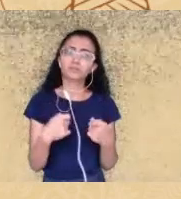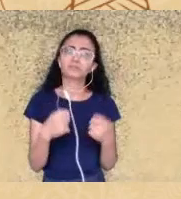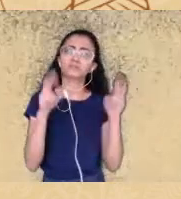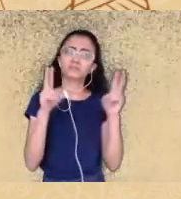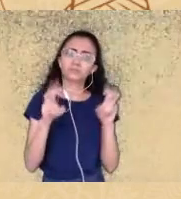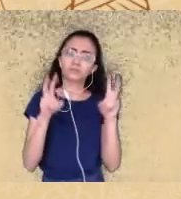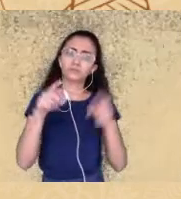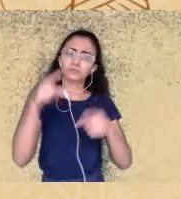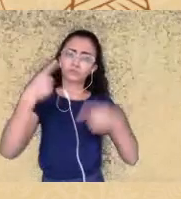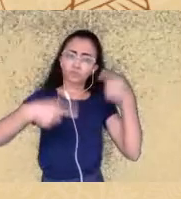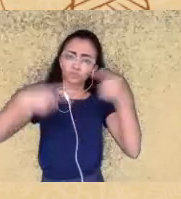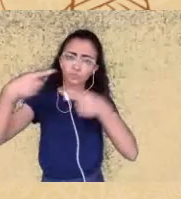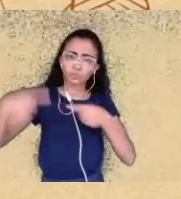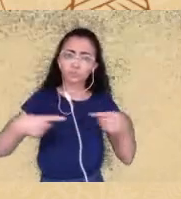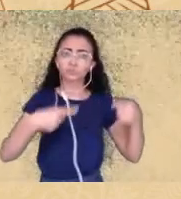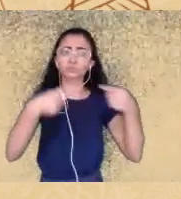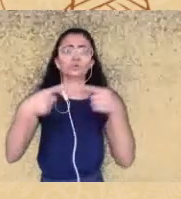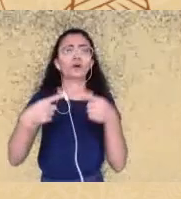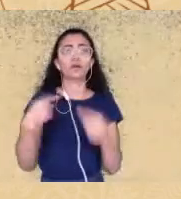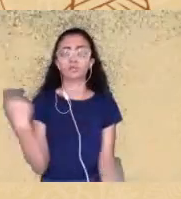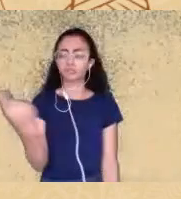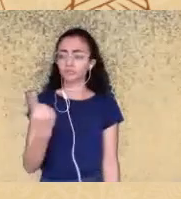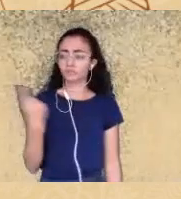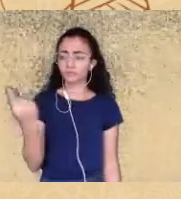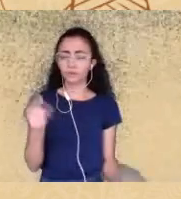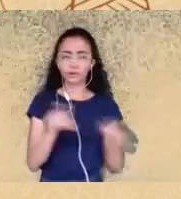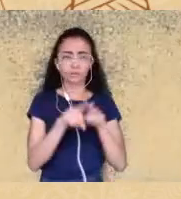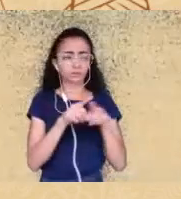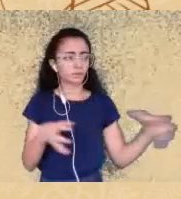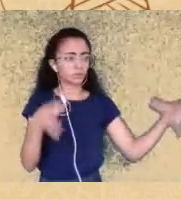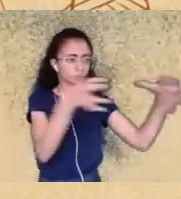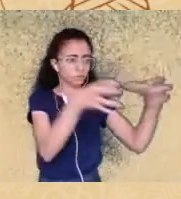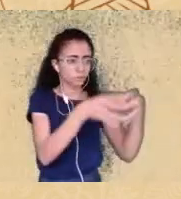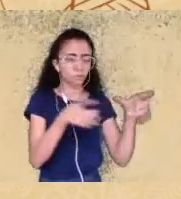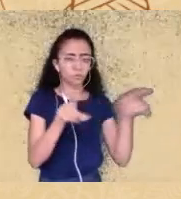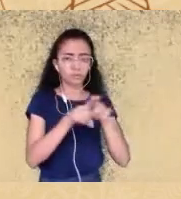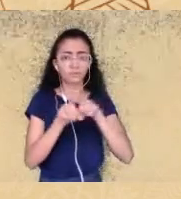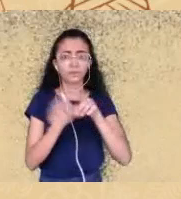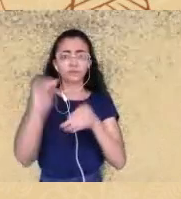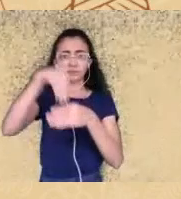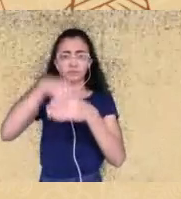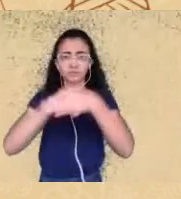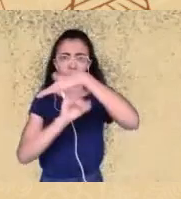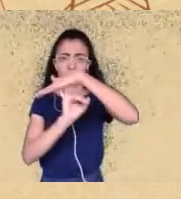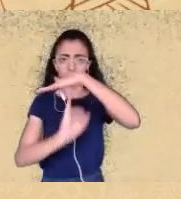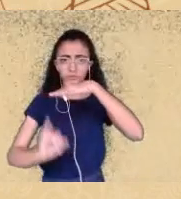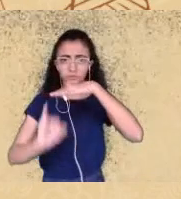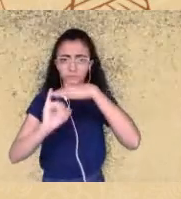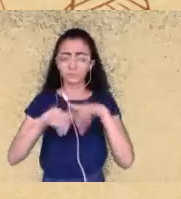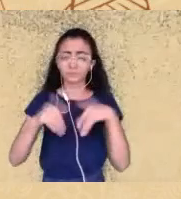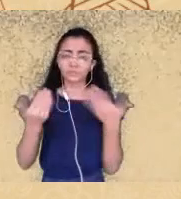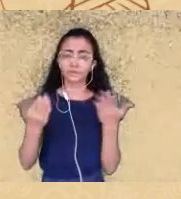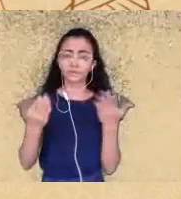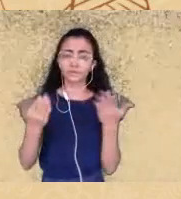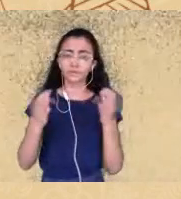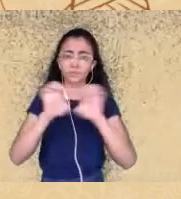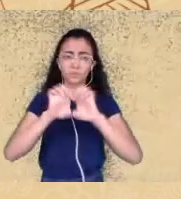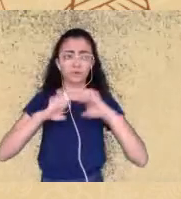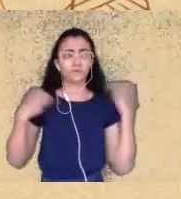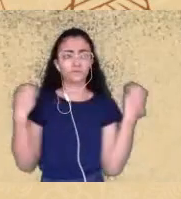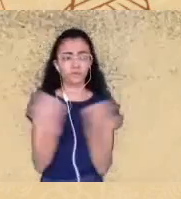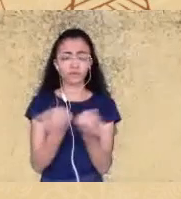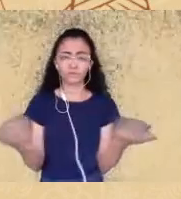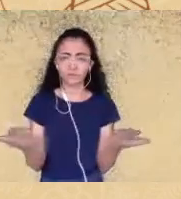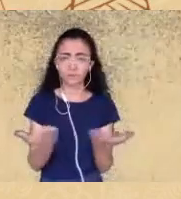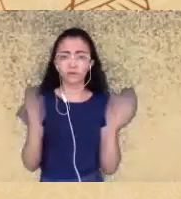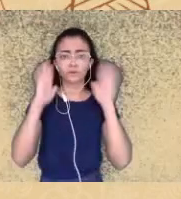dimensão grupal institucional esse evento diz respeito a isso a ideia justamente